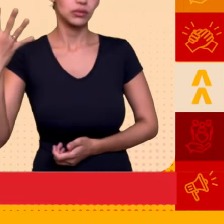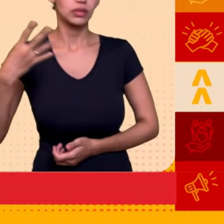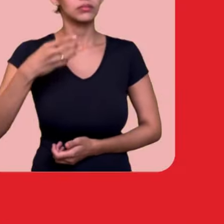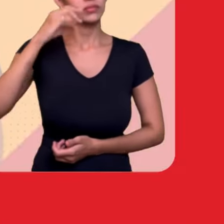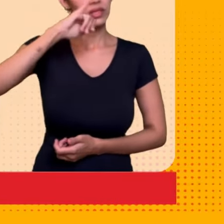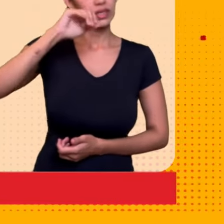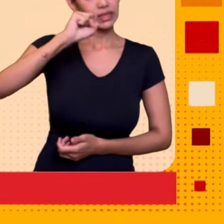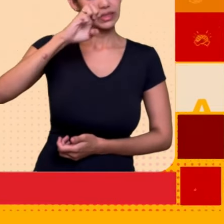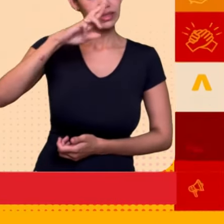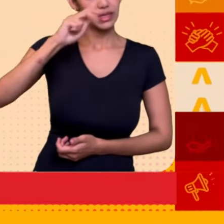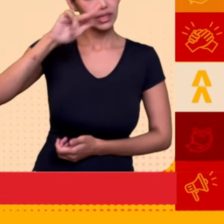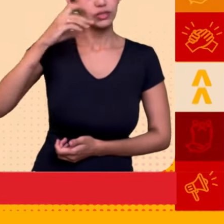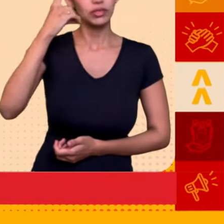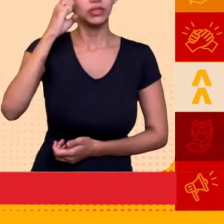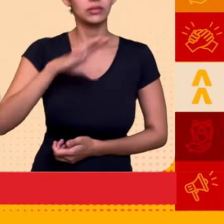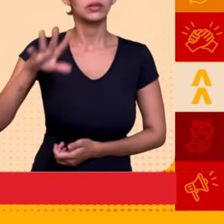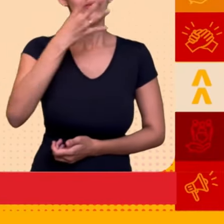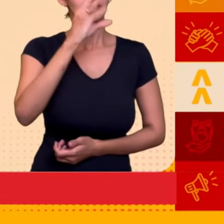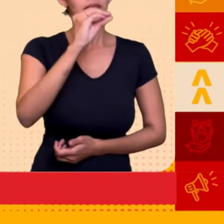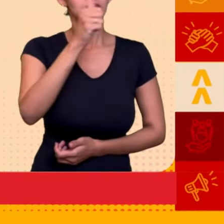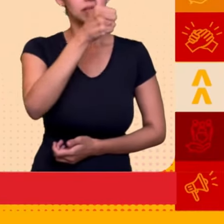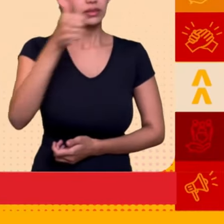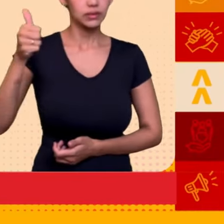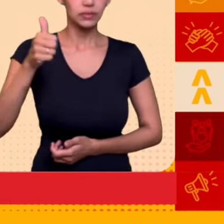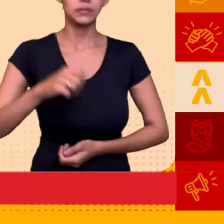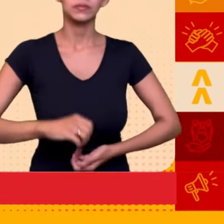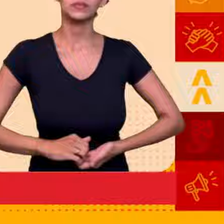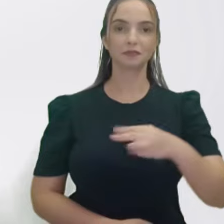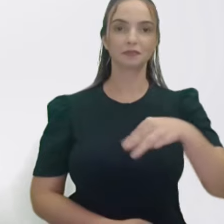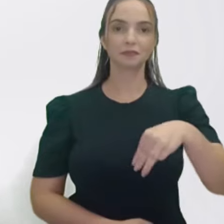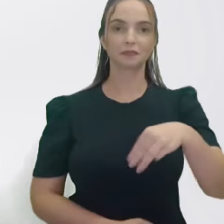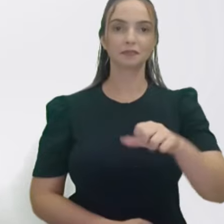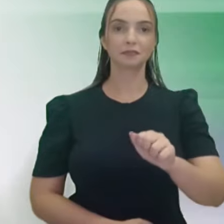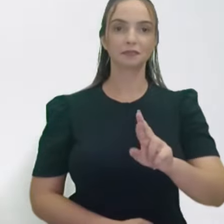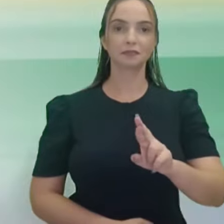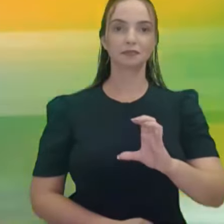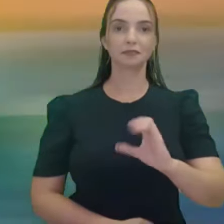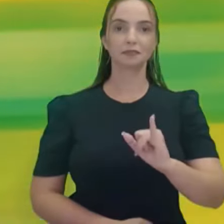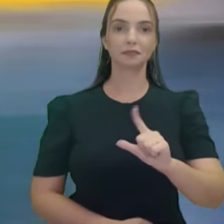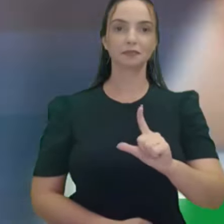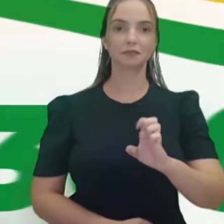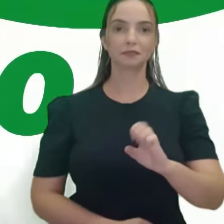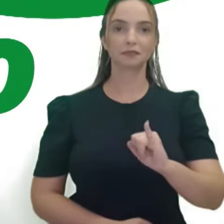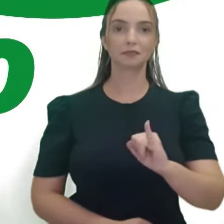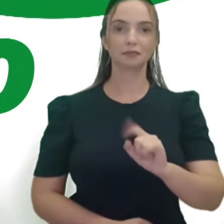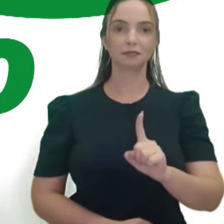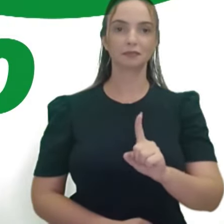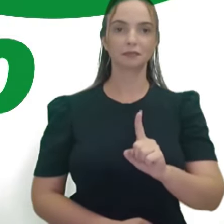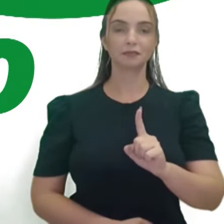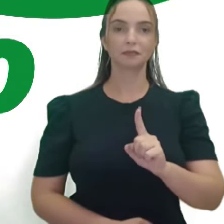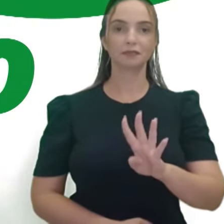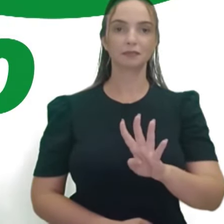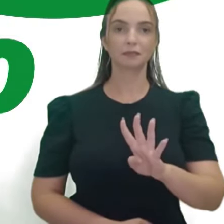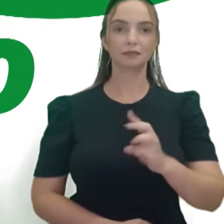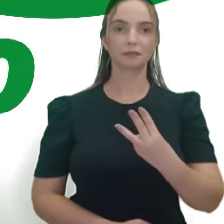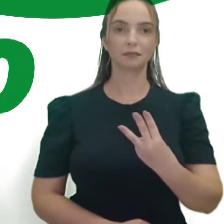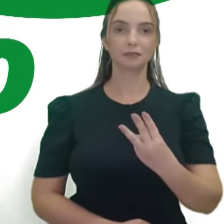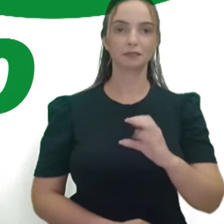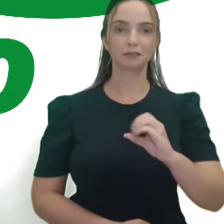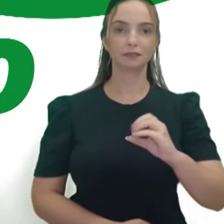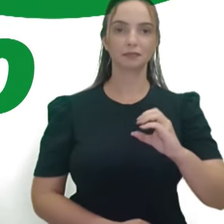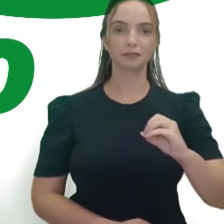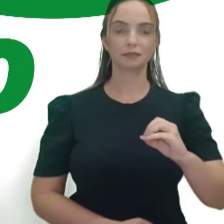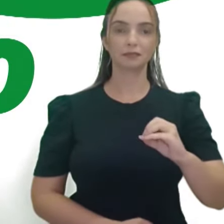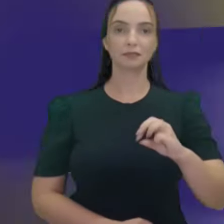-3-4. Sérgio Bravo, deputado estadual, 40-111. Vote 14. Marcilei Norato, 14